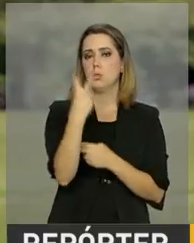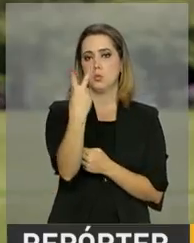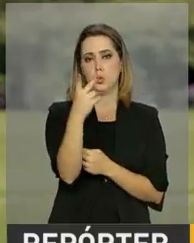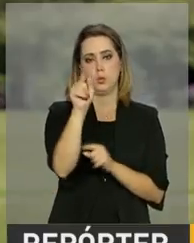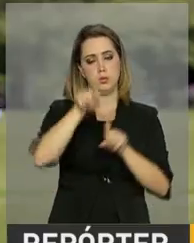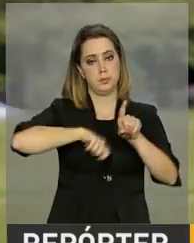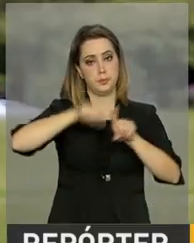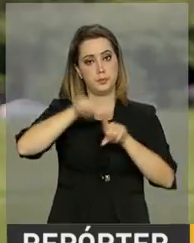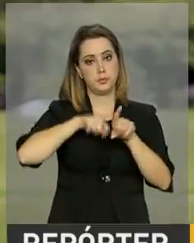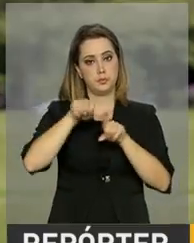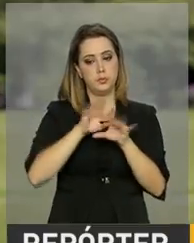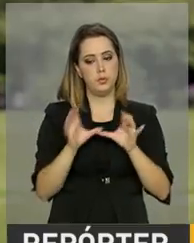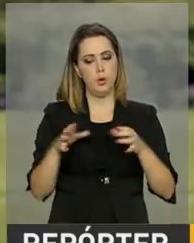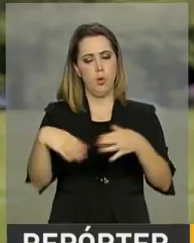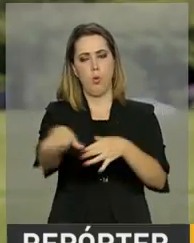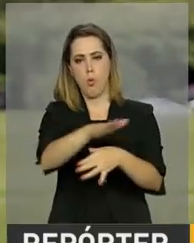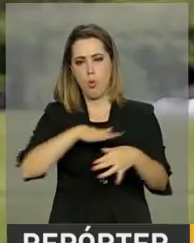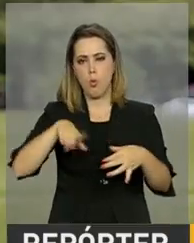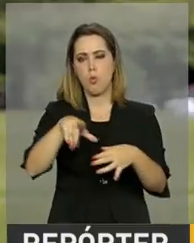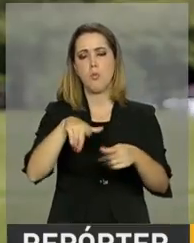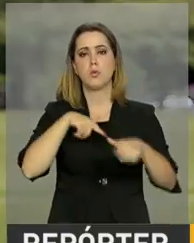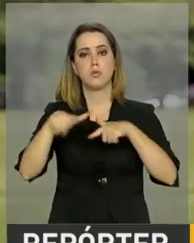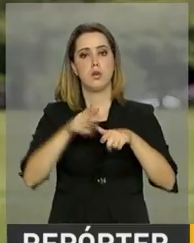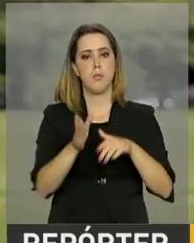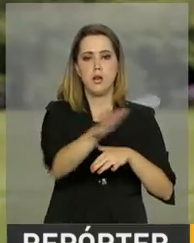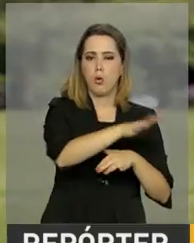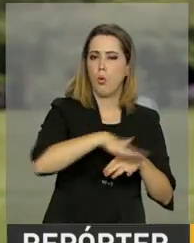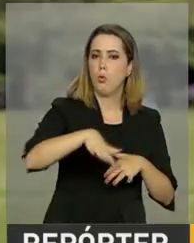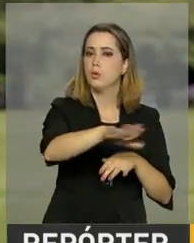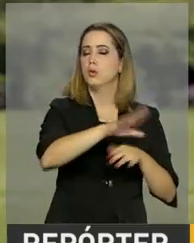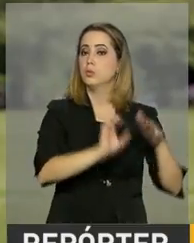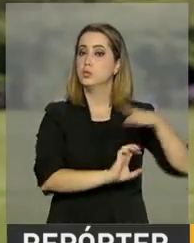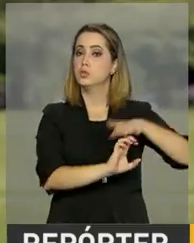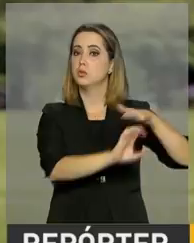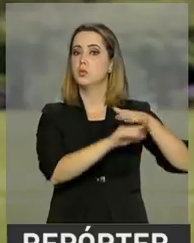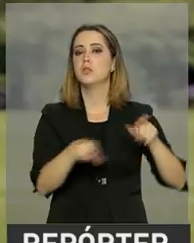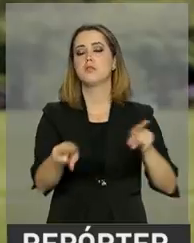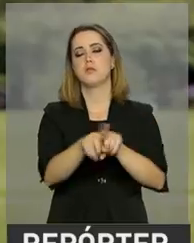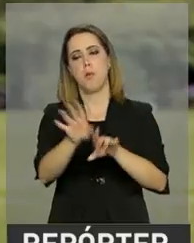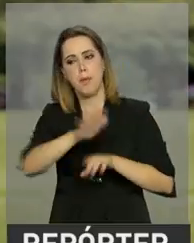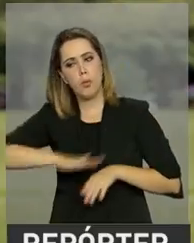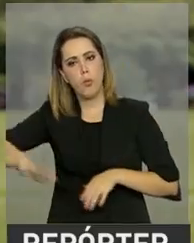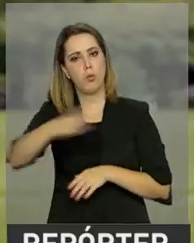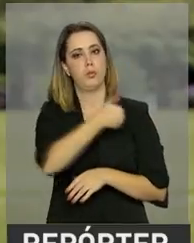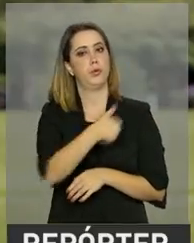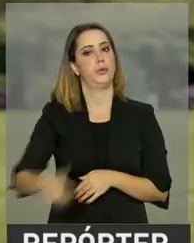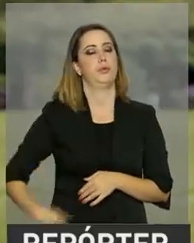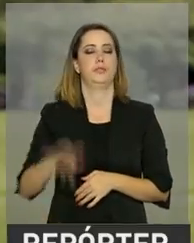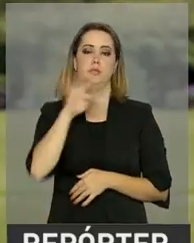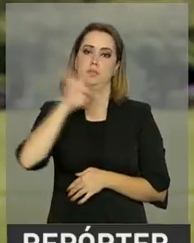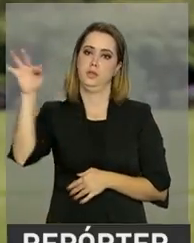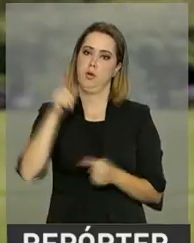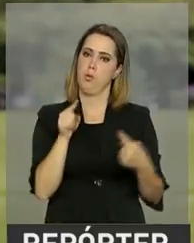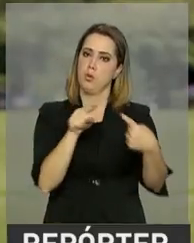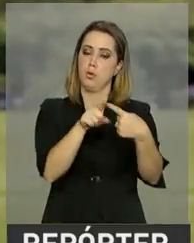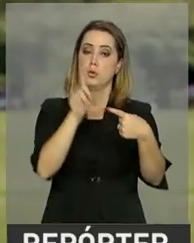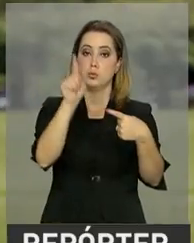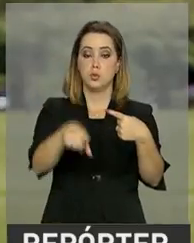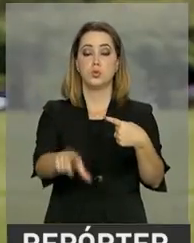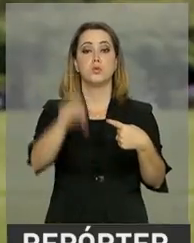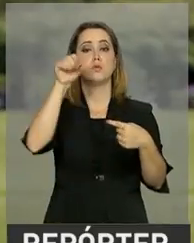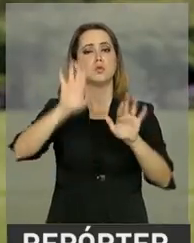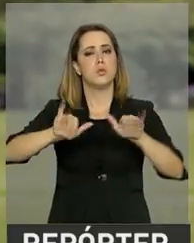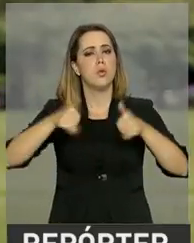formado por representantes dos trabalhadores, dos empregadores e do governo federal e tem o objetivo de decidir ações